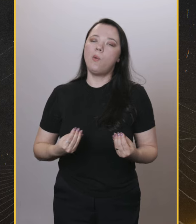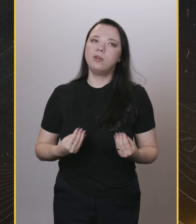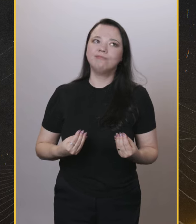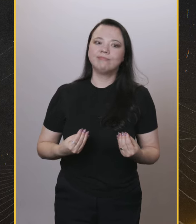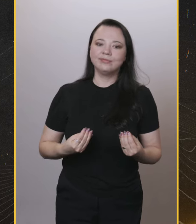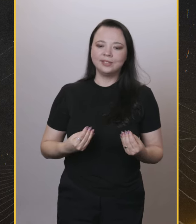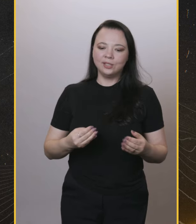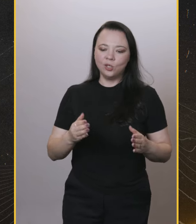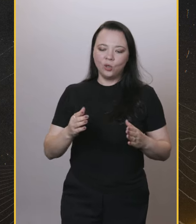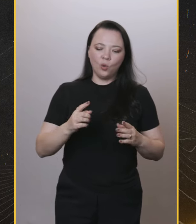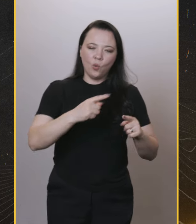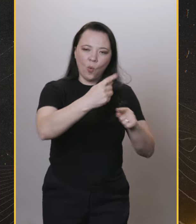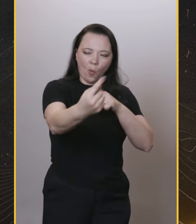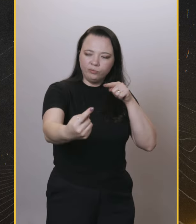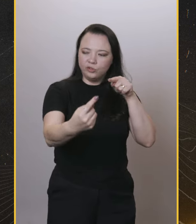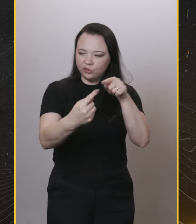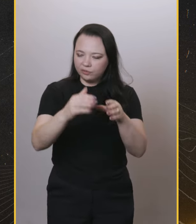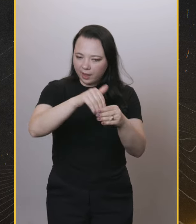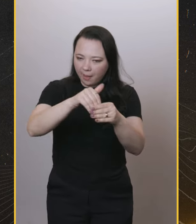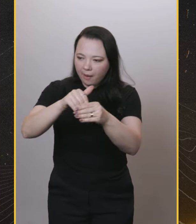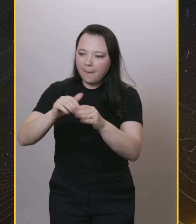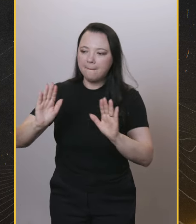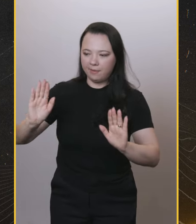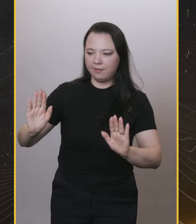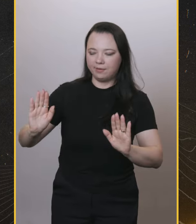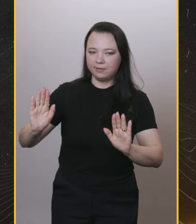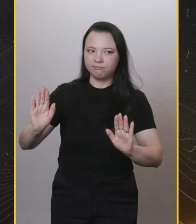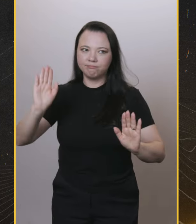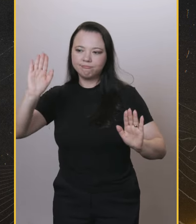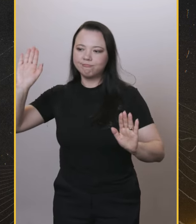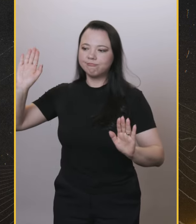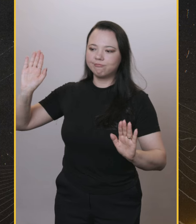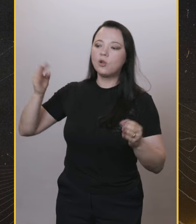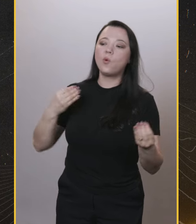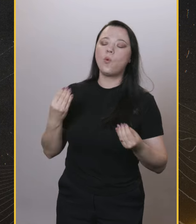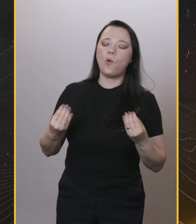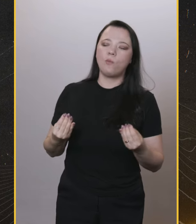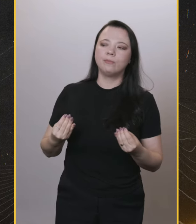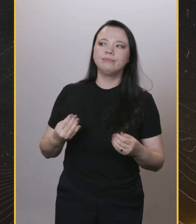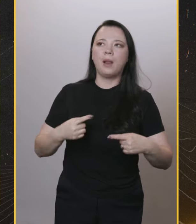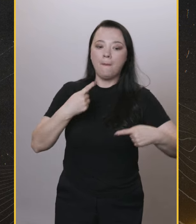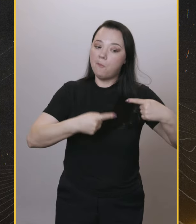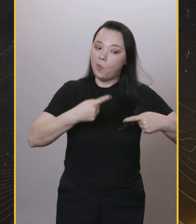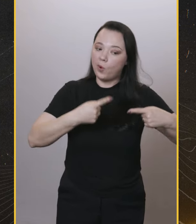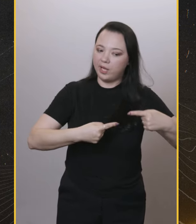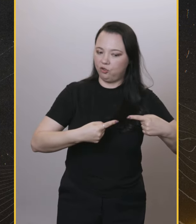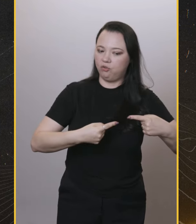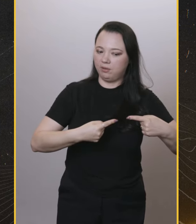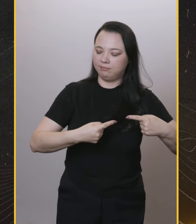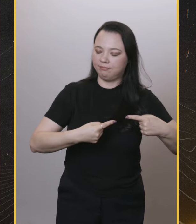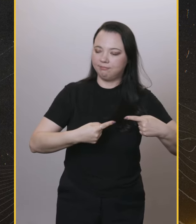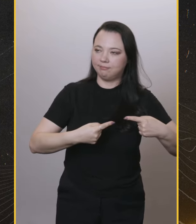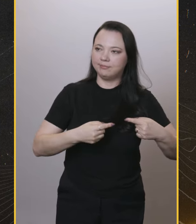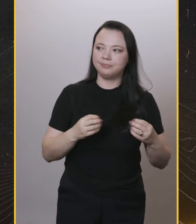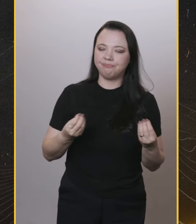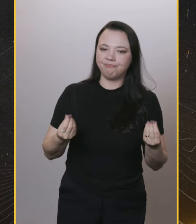Então vai, me fala um pouco sobre como foi ver essas mudanças e como isso vai mudando o rumo de uma campanha,